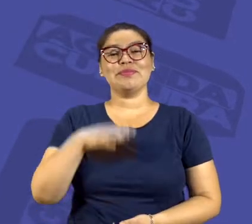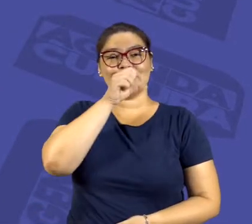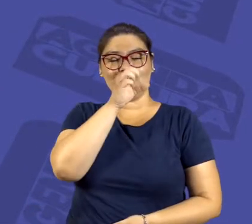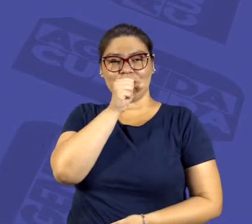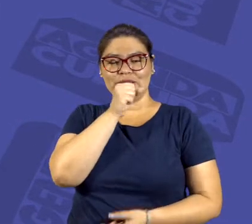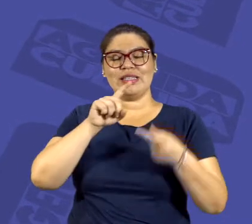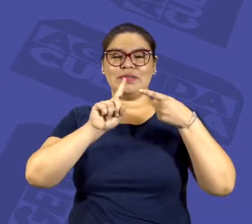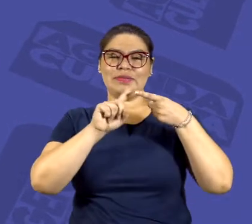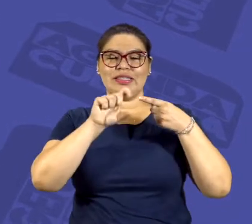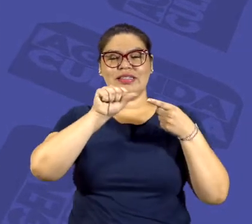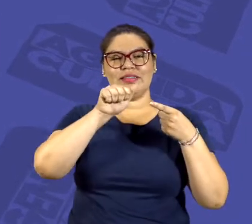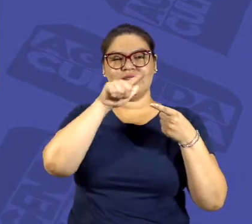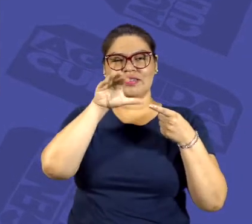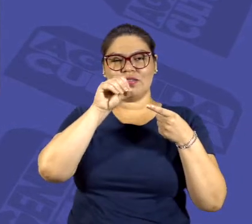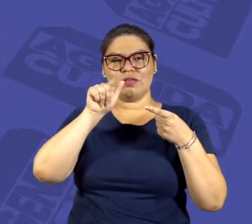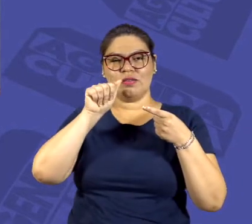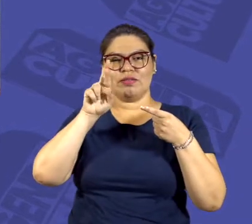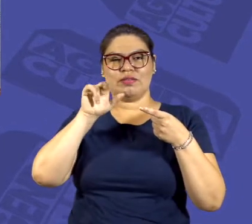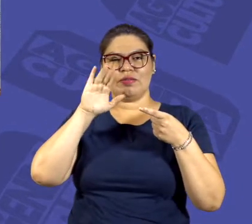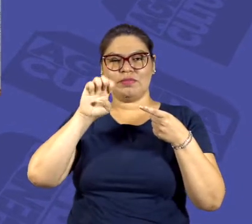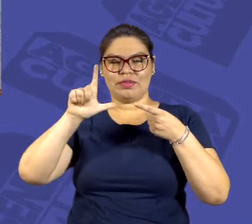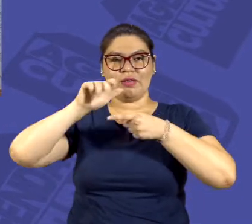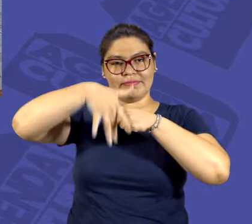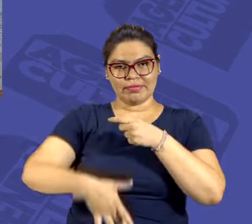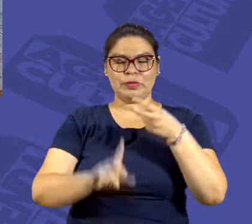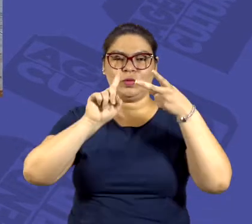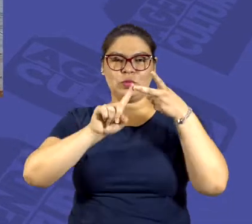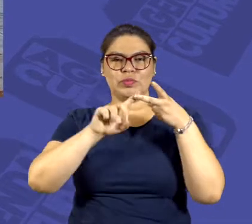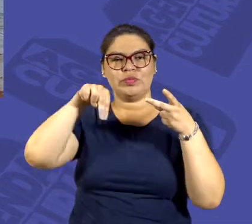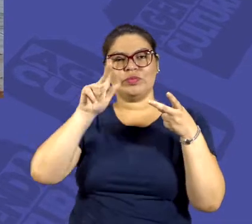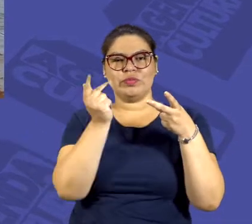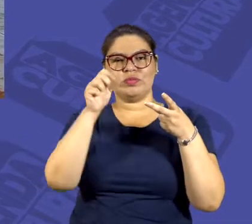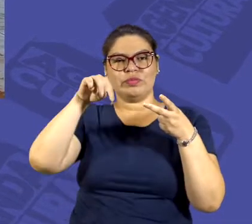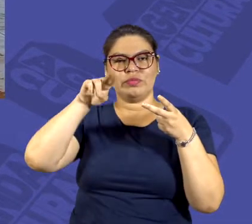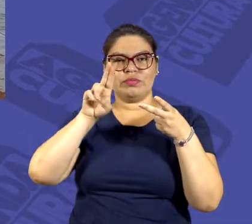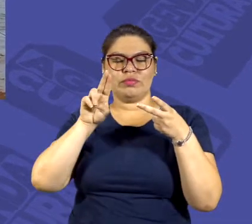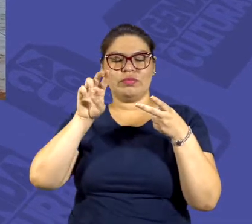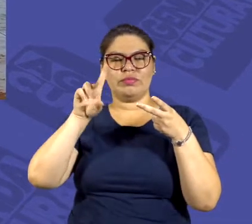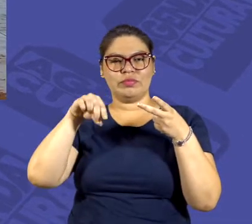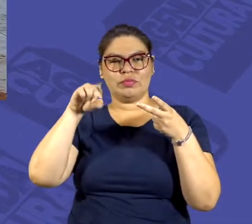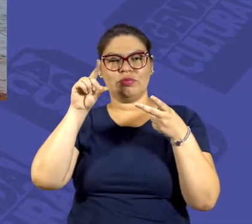No sábado, será a vez de Nhamundá e São Gabriel da Cachoeira receberem a Magia do Natal.